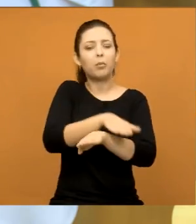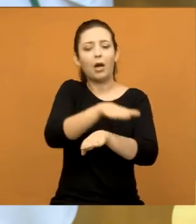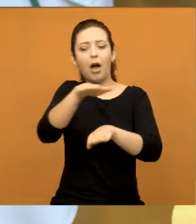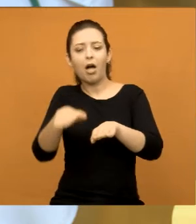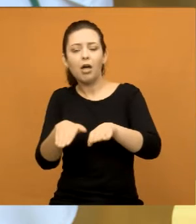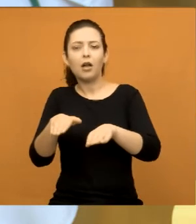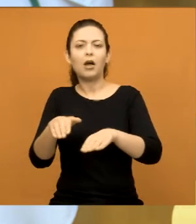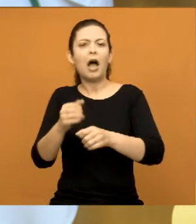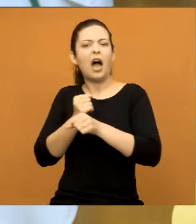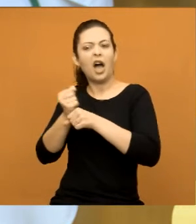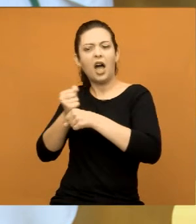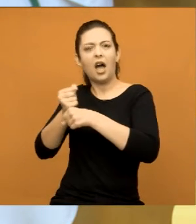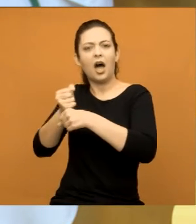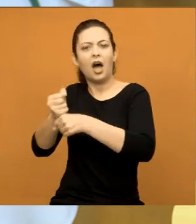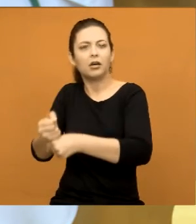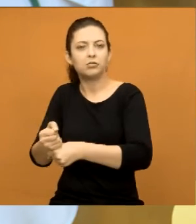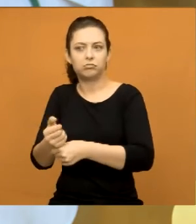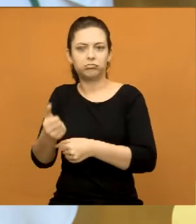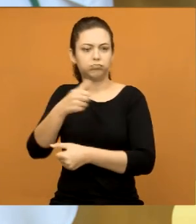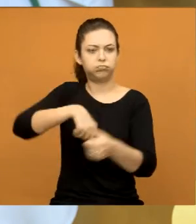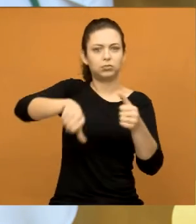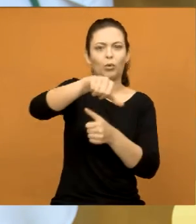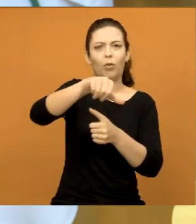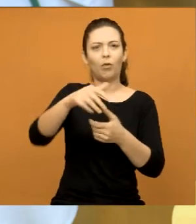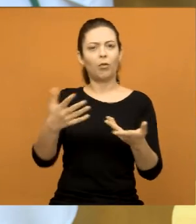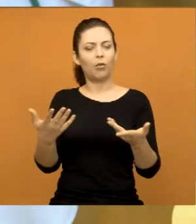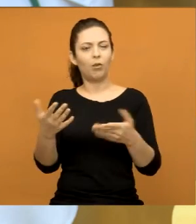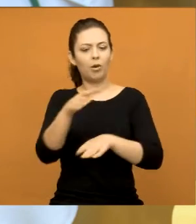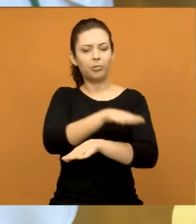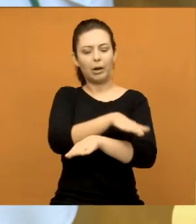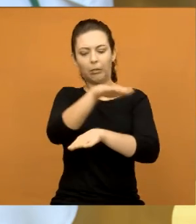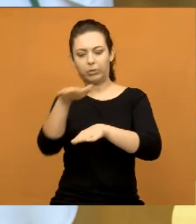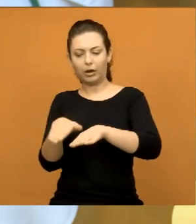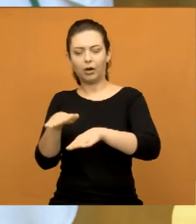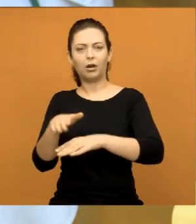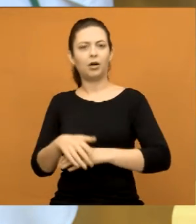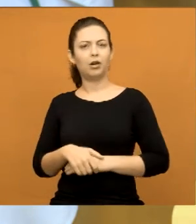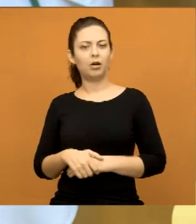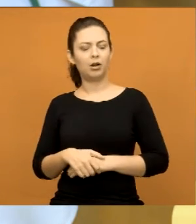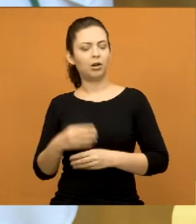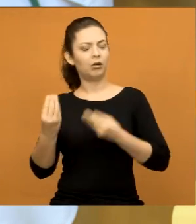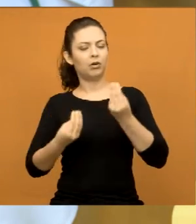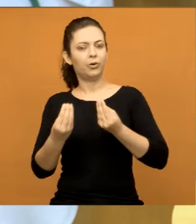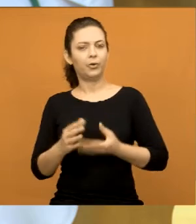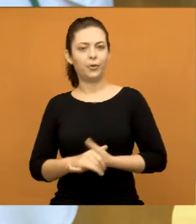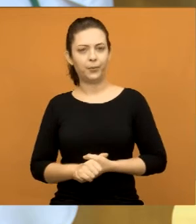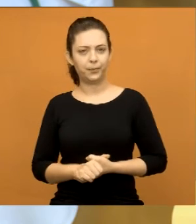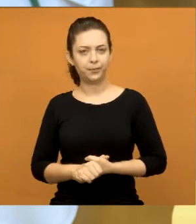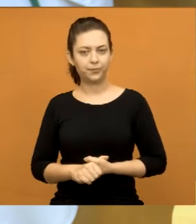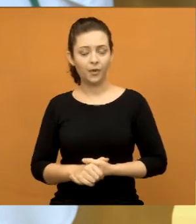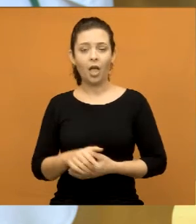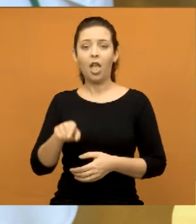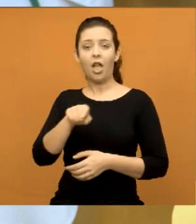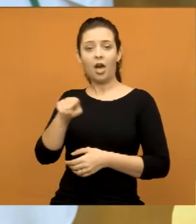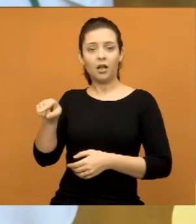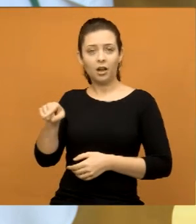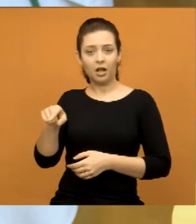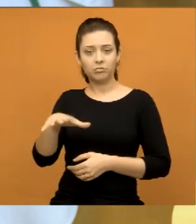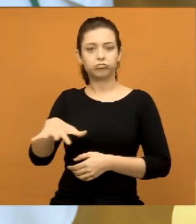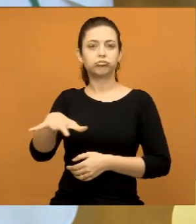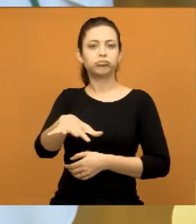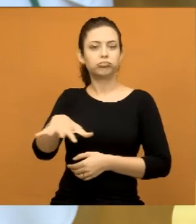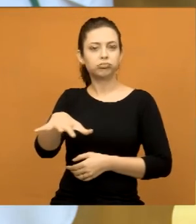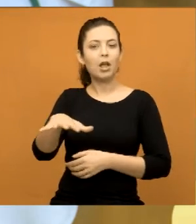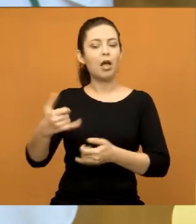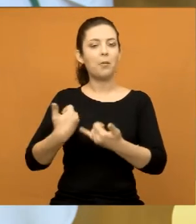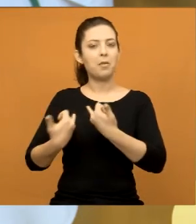depois de tantos anos, se mudou o lado do estacionamento. Eles lá, e aí são